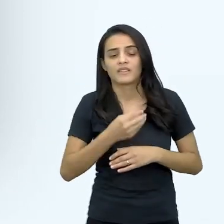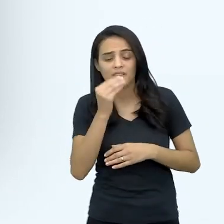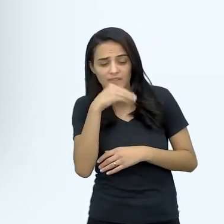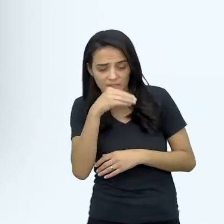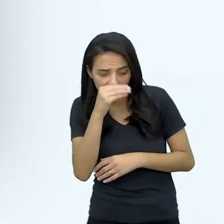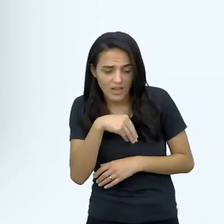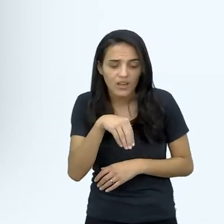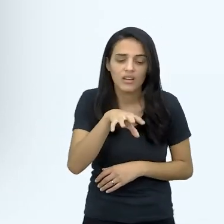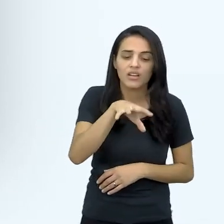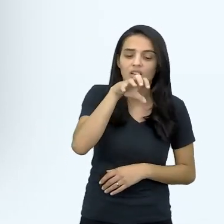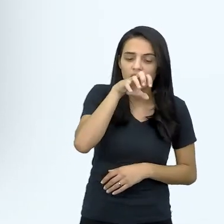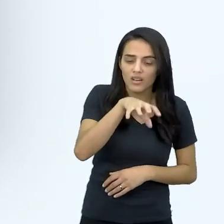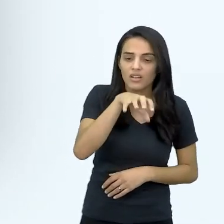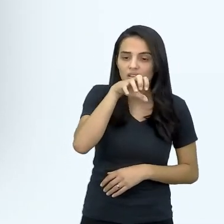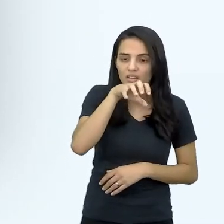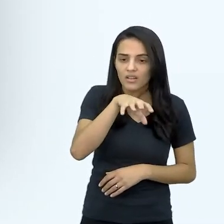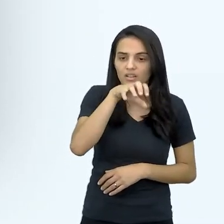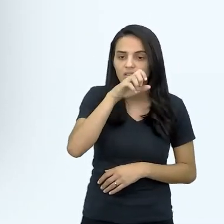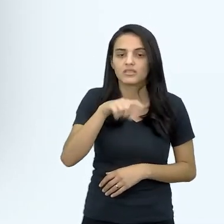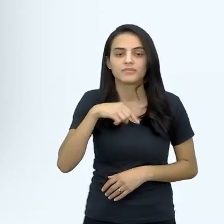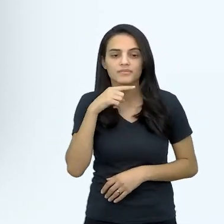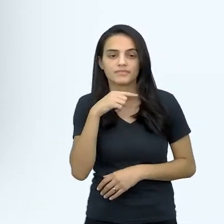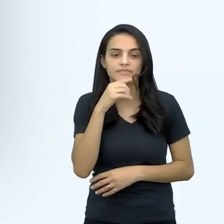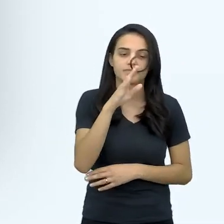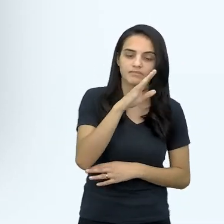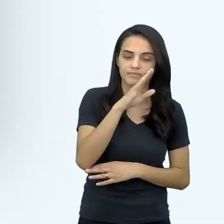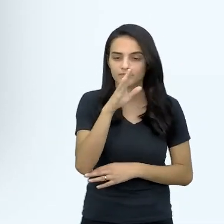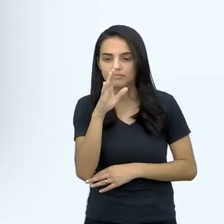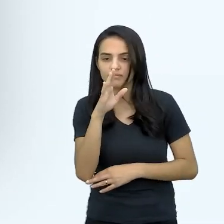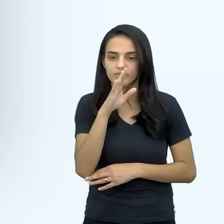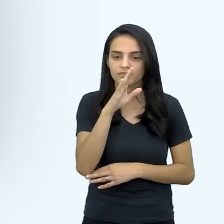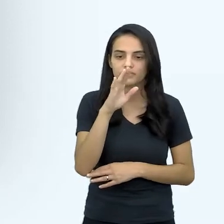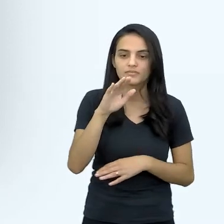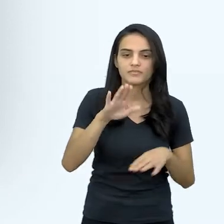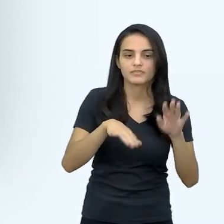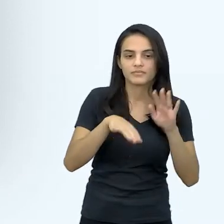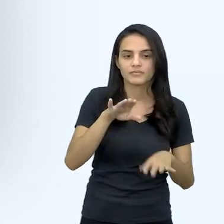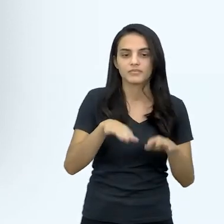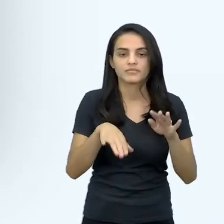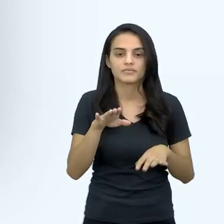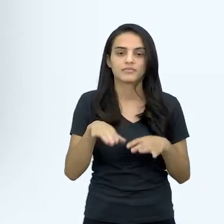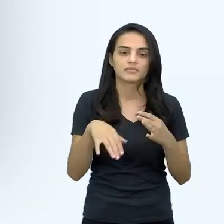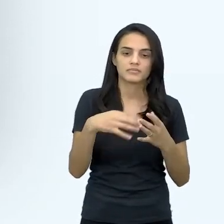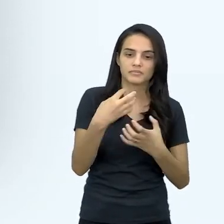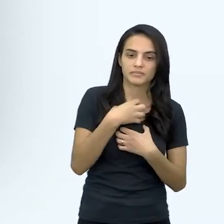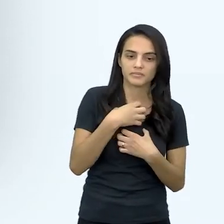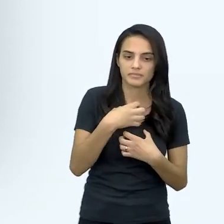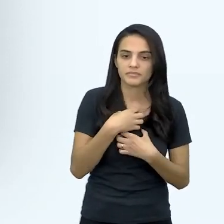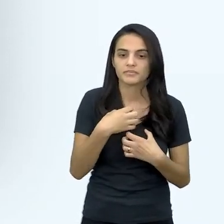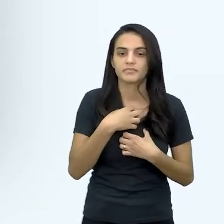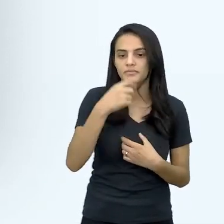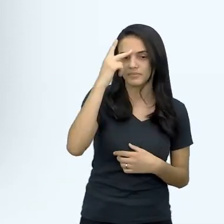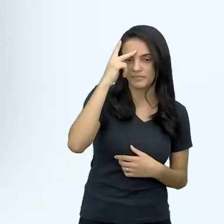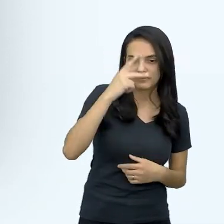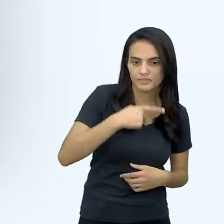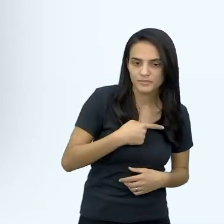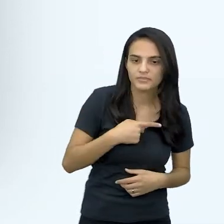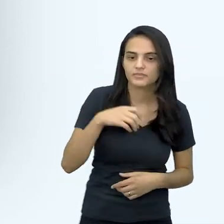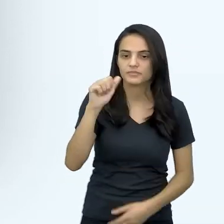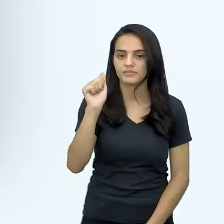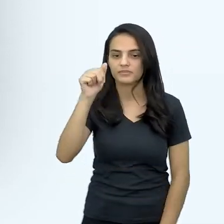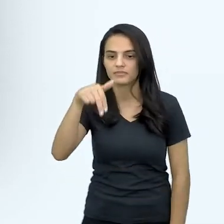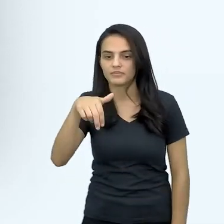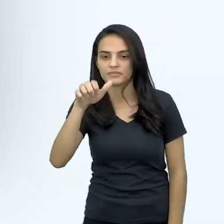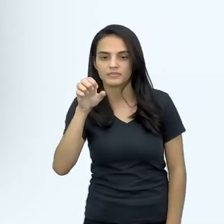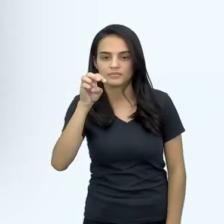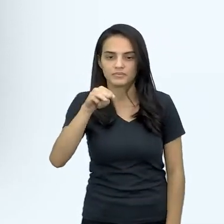a espênia, né, a tontura, às vezes as mássimas frias, né, então sintomas particulares de anemia, né, por deficiência de